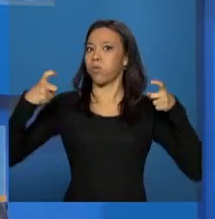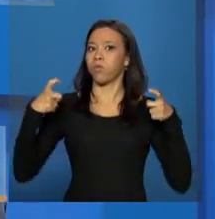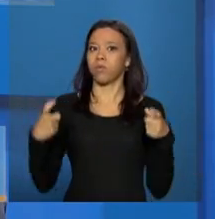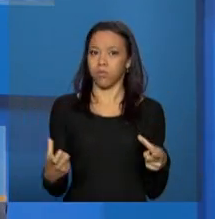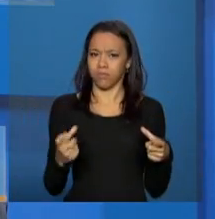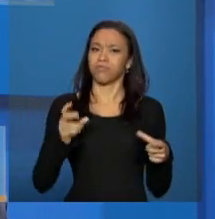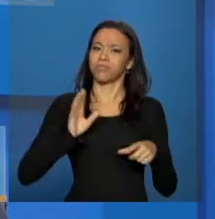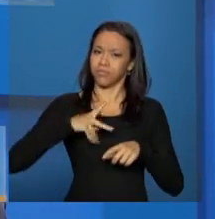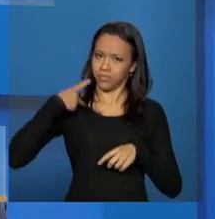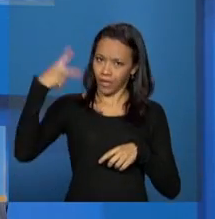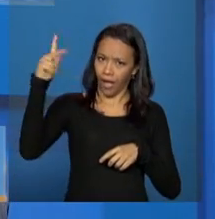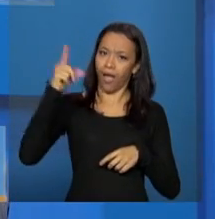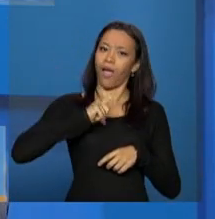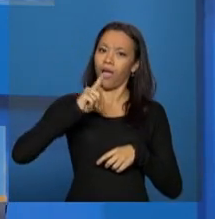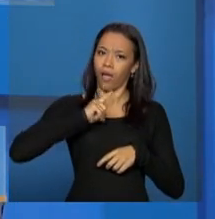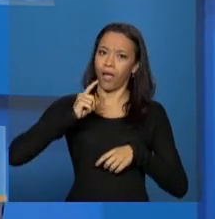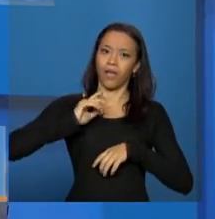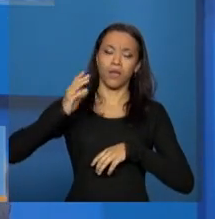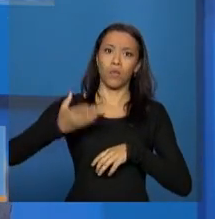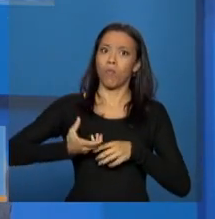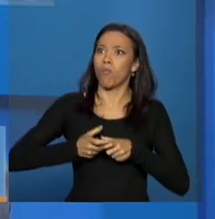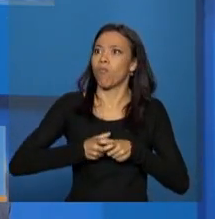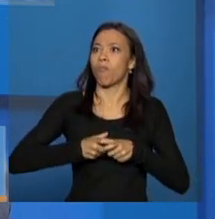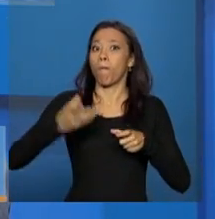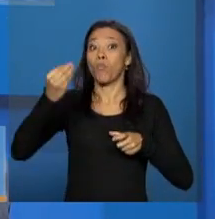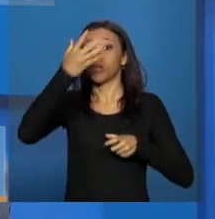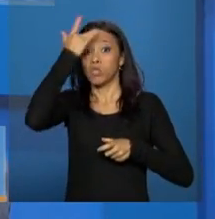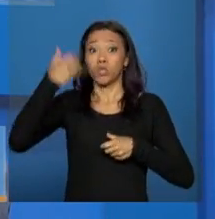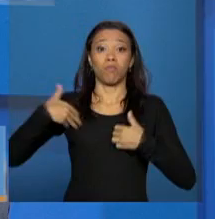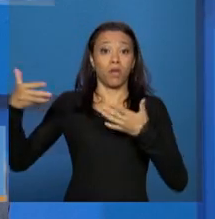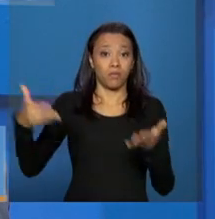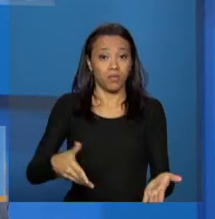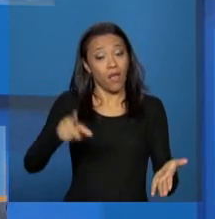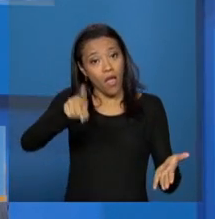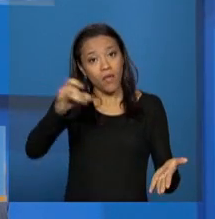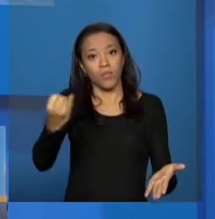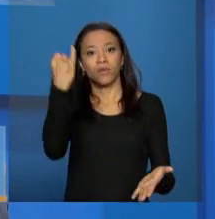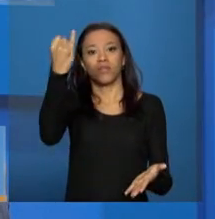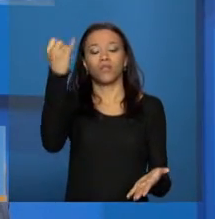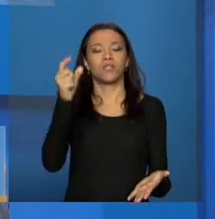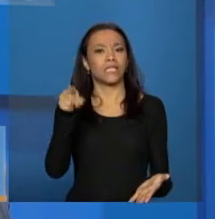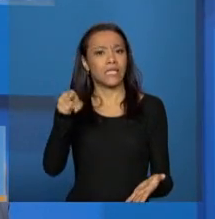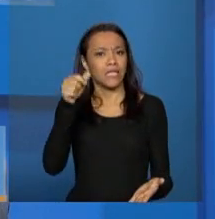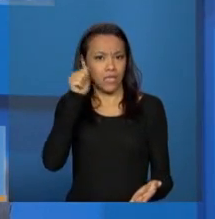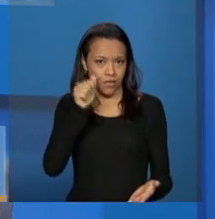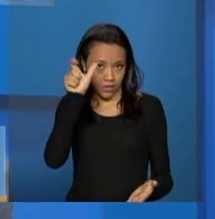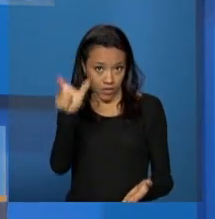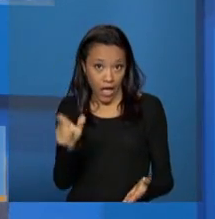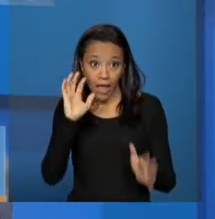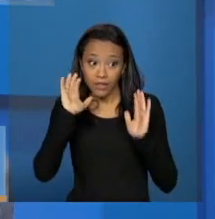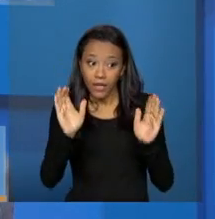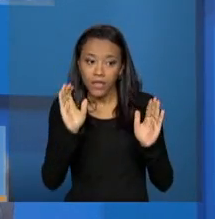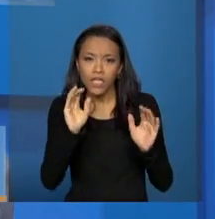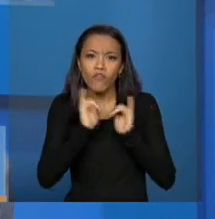terá um número maior de participantes. Então, é importante que ela fique atenta as informações que a